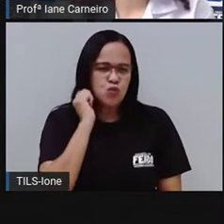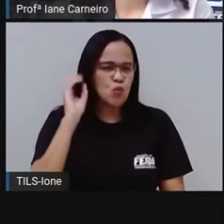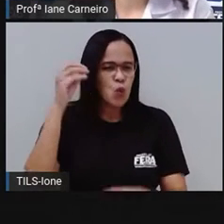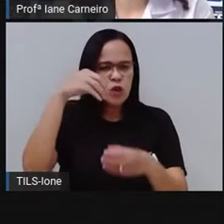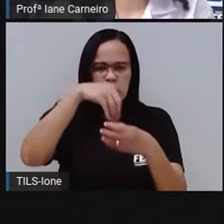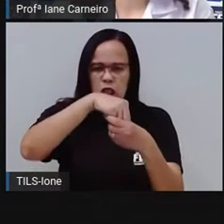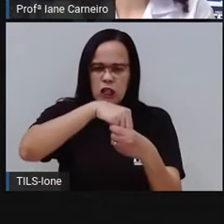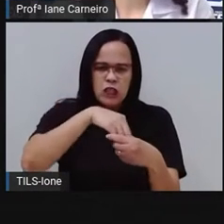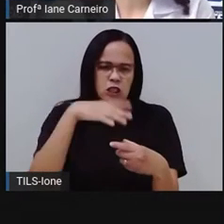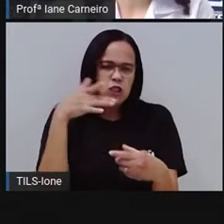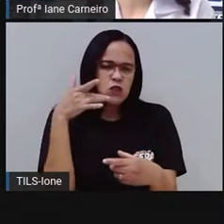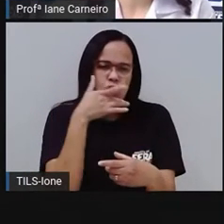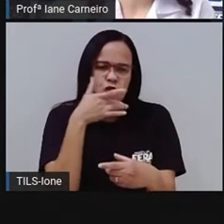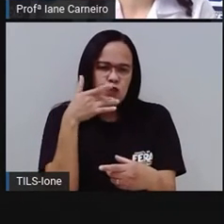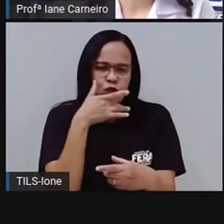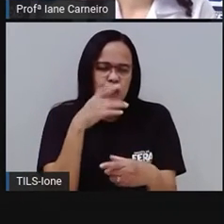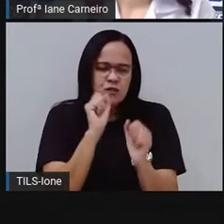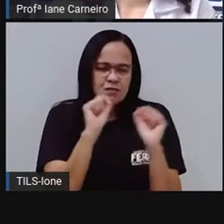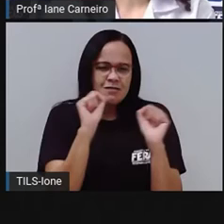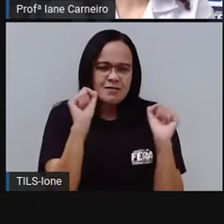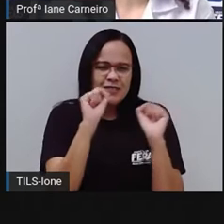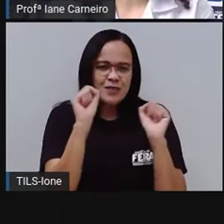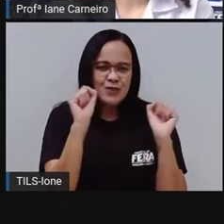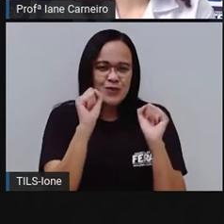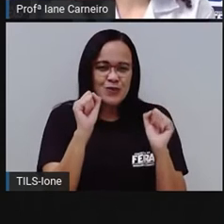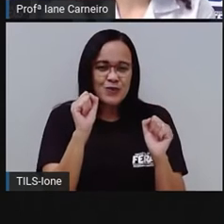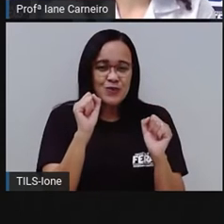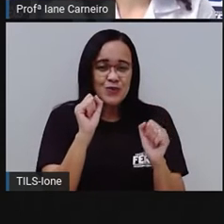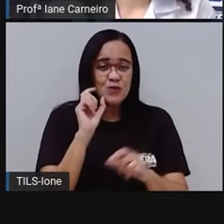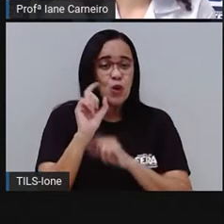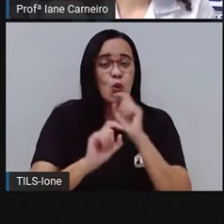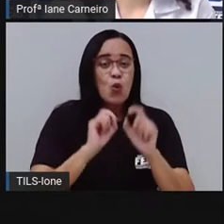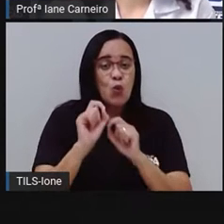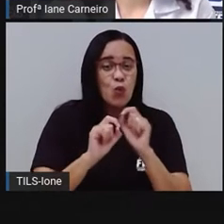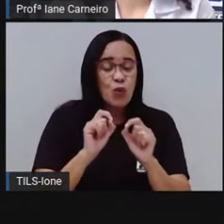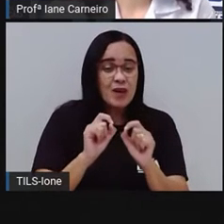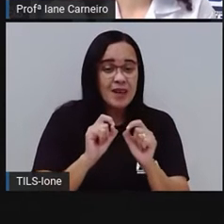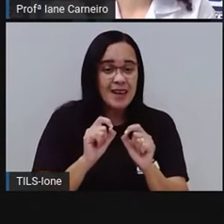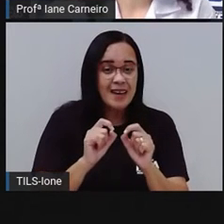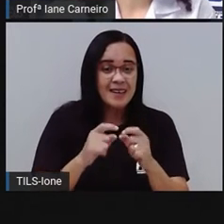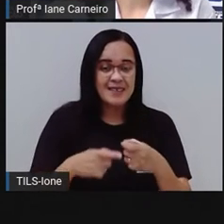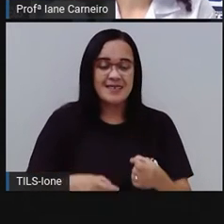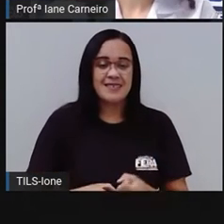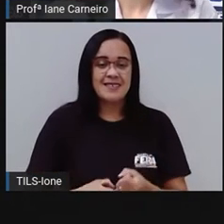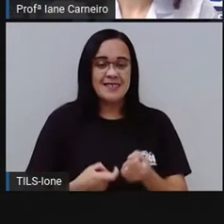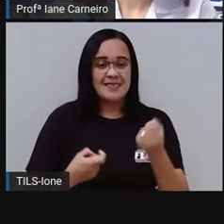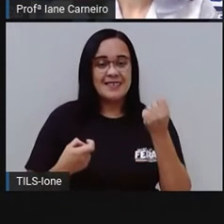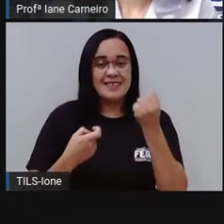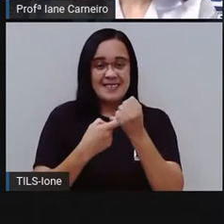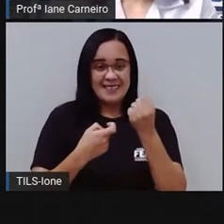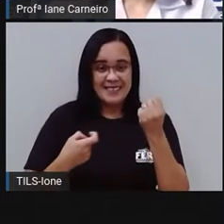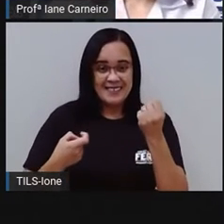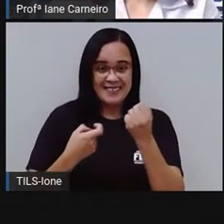quando bebo, digo uhul. E aí, adivinharam? Esta fruta é o...